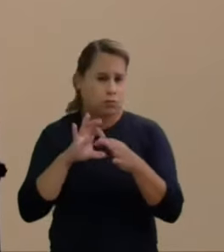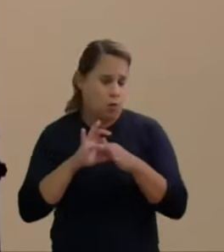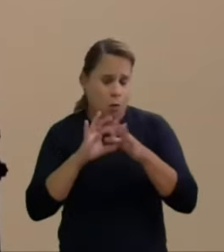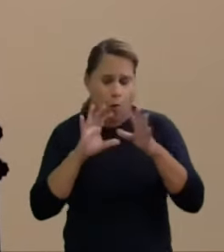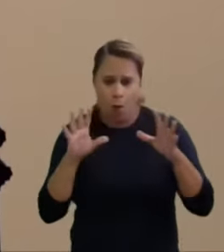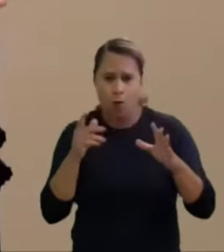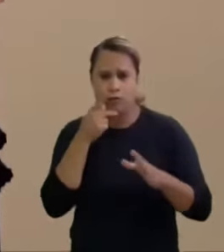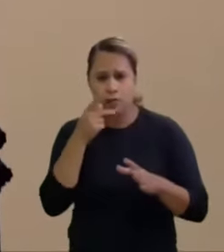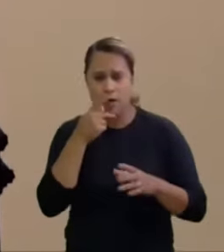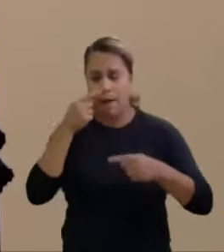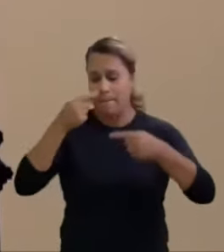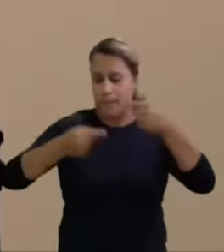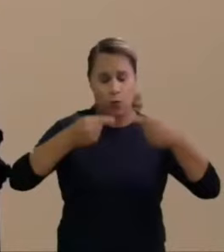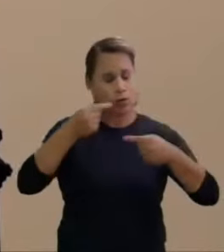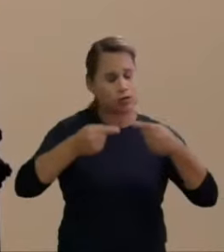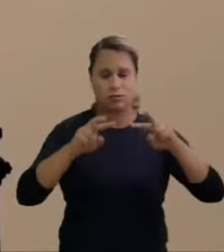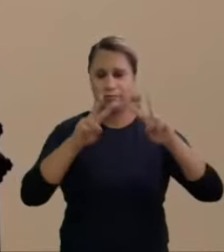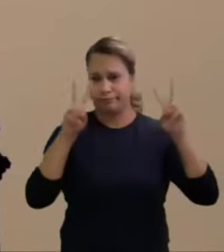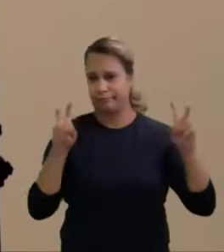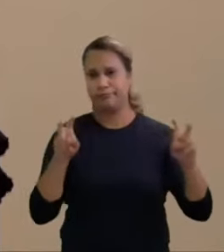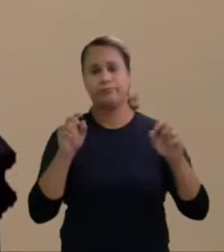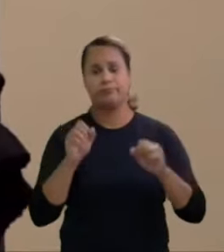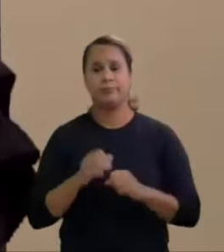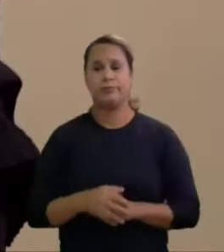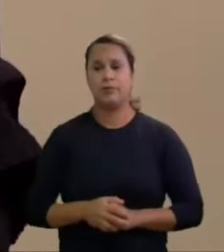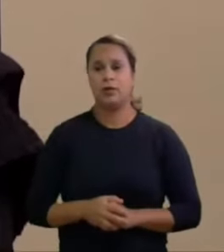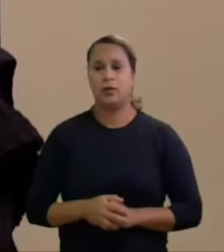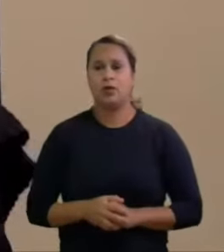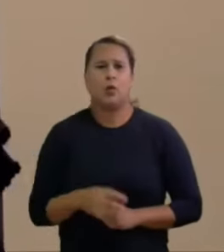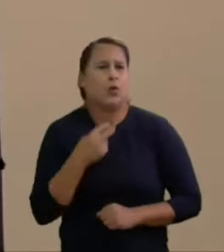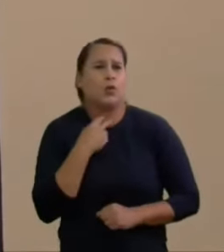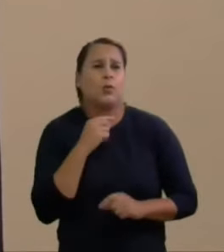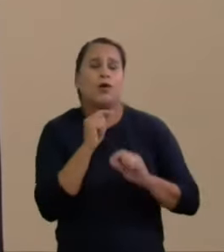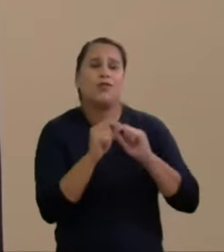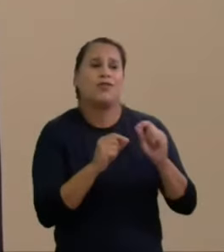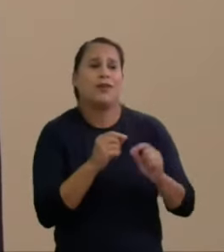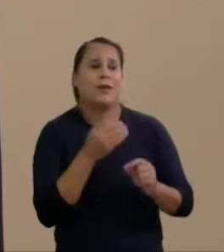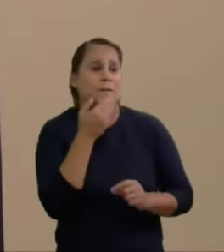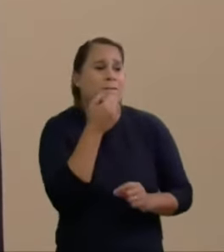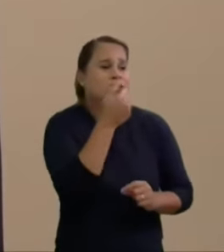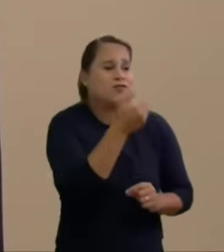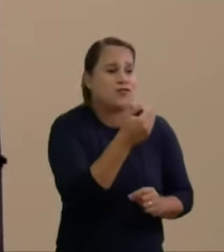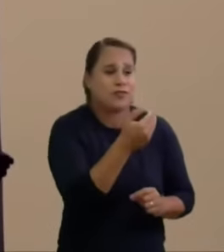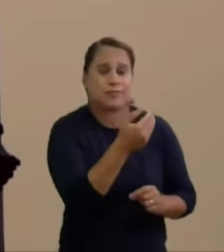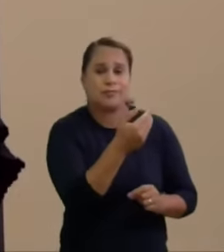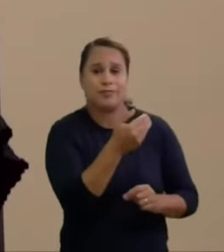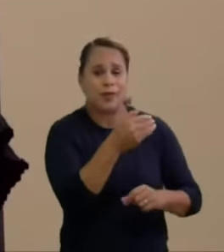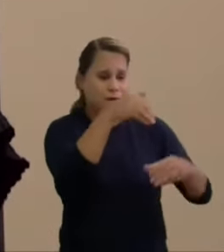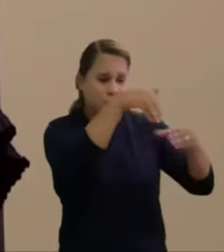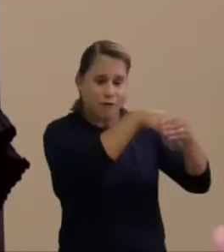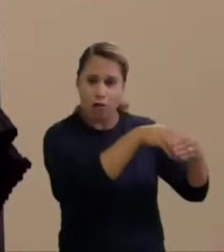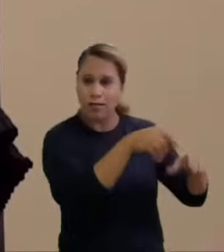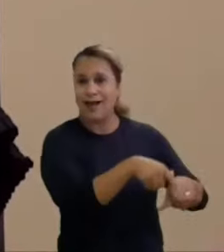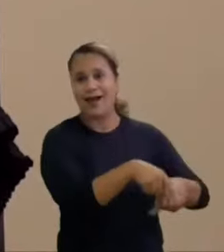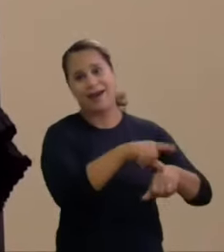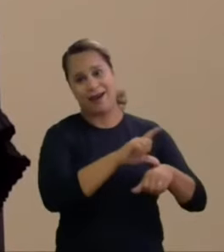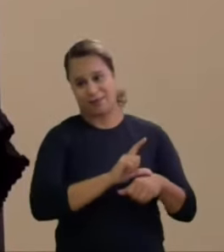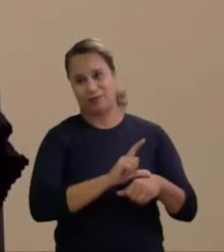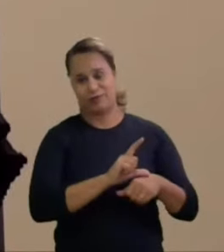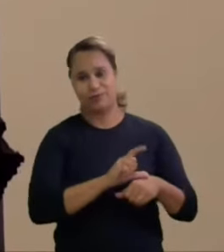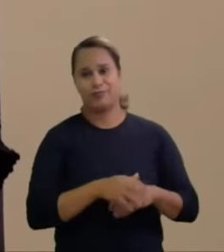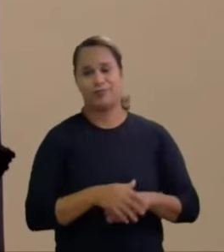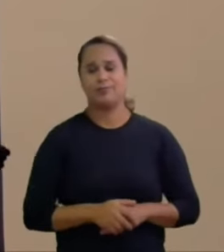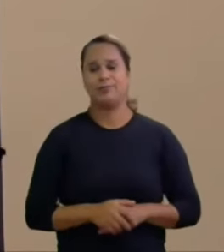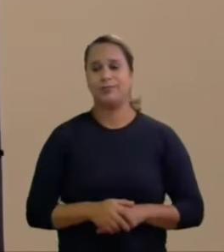aberto para que seja todo dia falado sobre isso. O que não pode é pedir voto antes daquele período de campanha eleitoral. Então, o